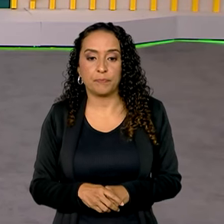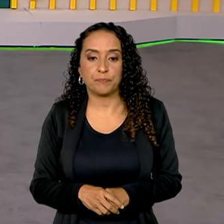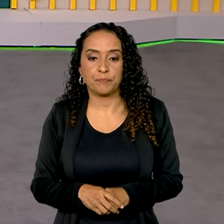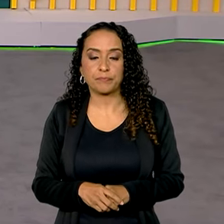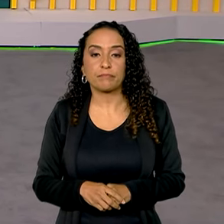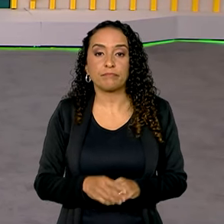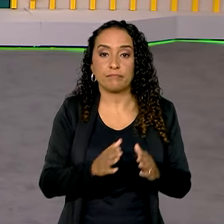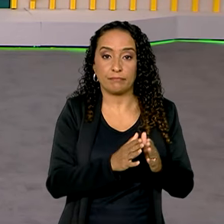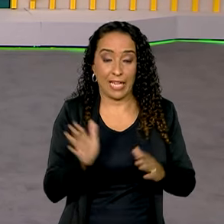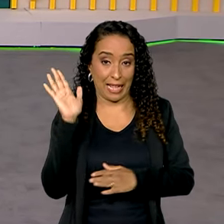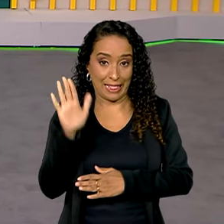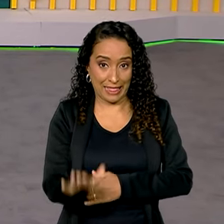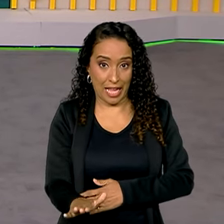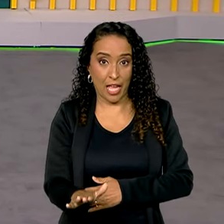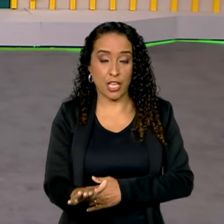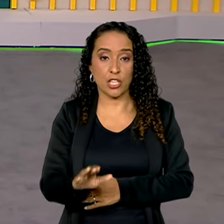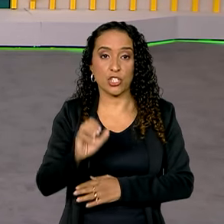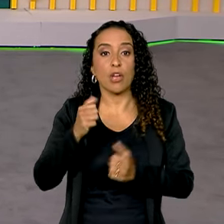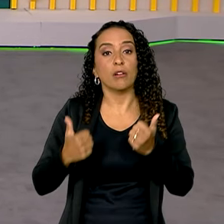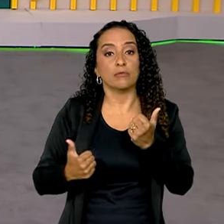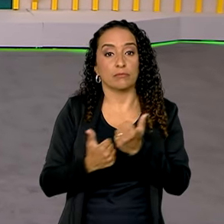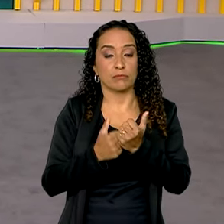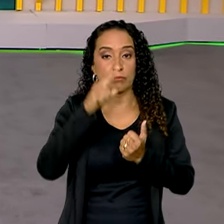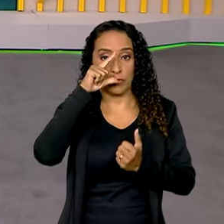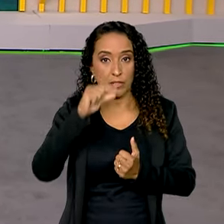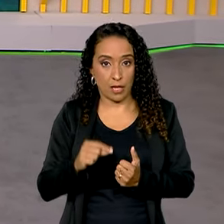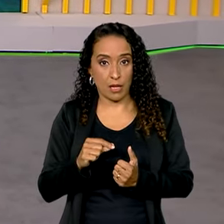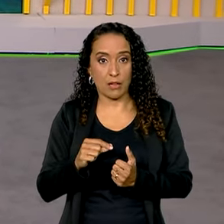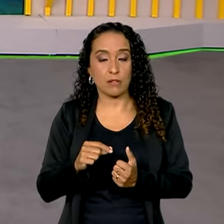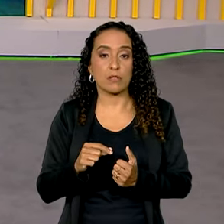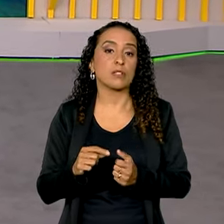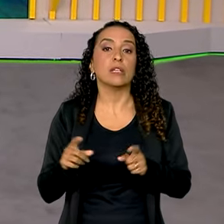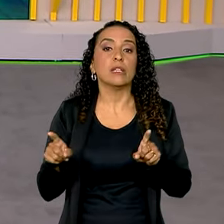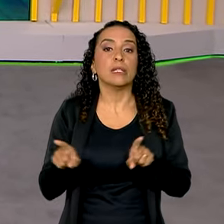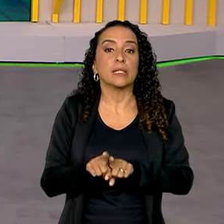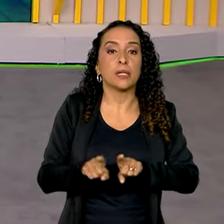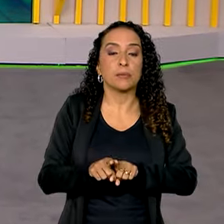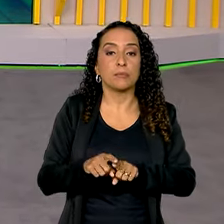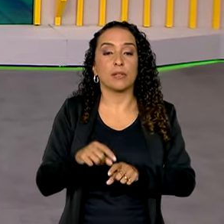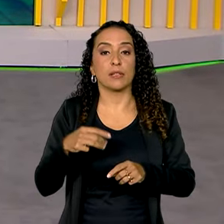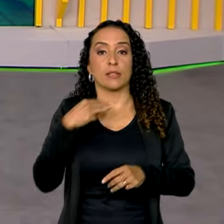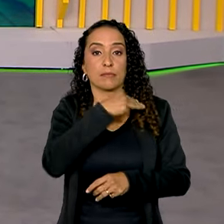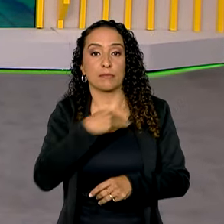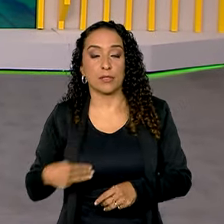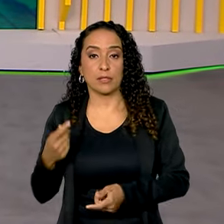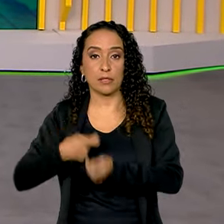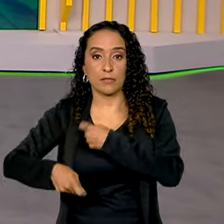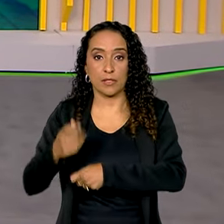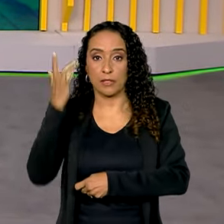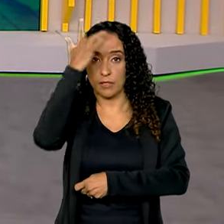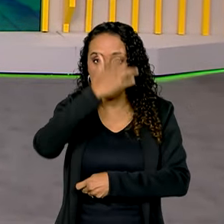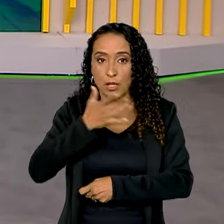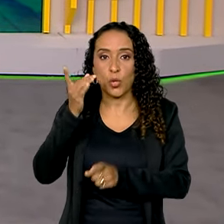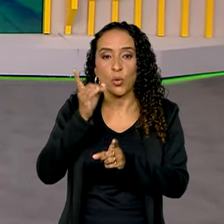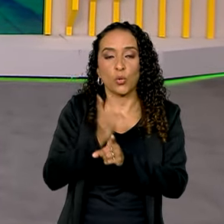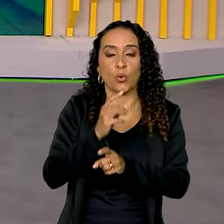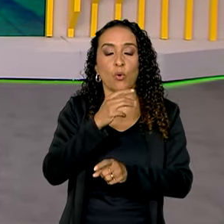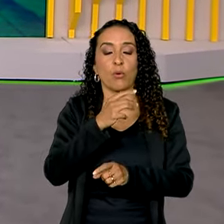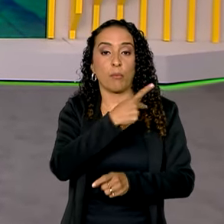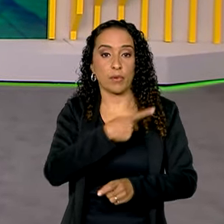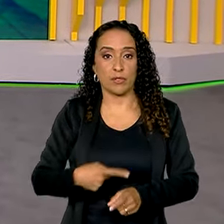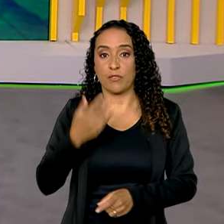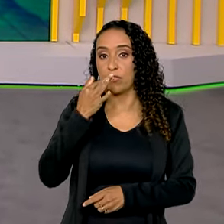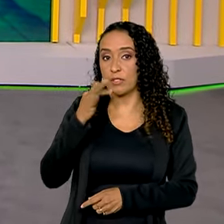Durante a tarde, o vice-presidente Geraldo Alckmin e o ministro da Fazenda, Fernando Haddad, se encontraram com o presidente